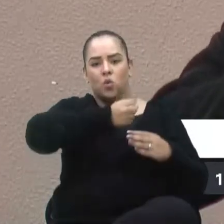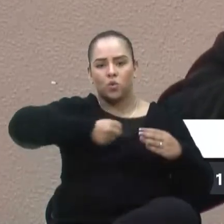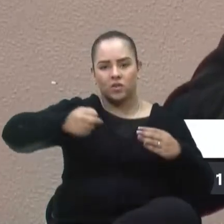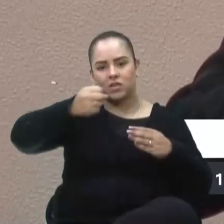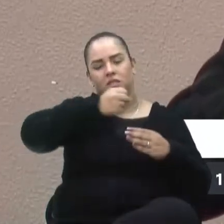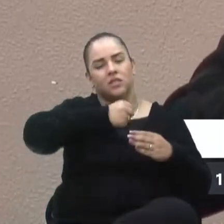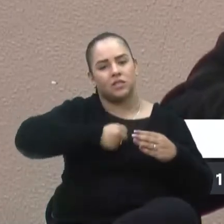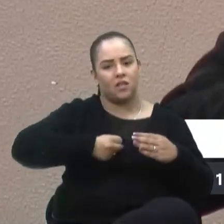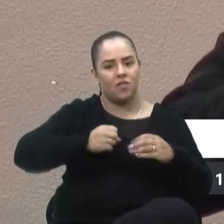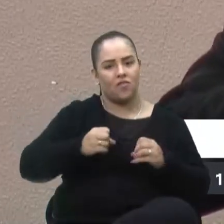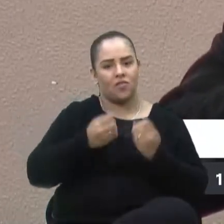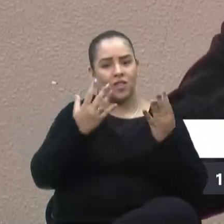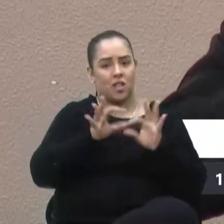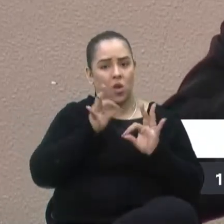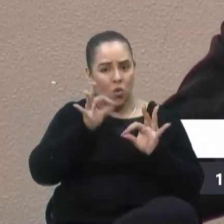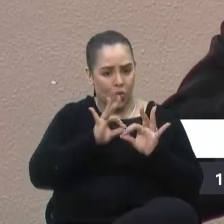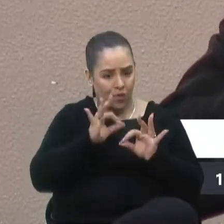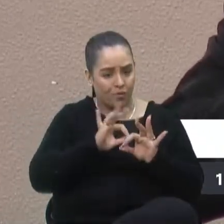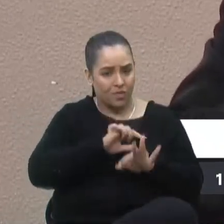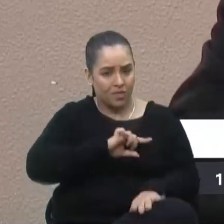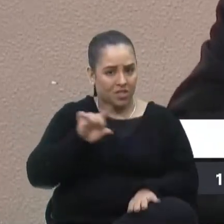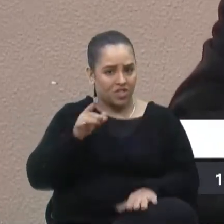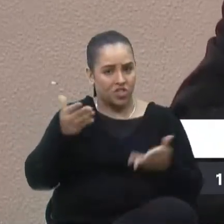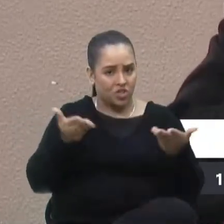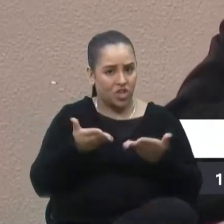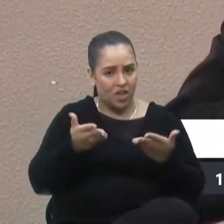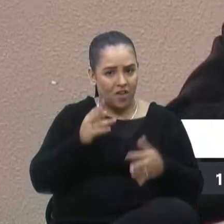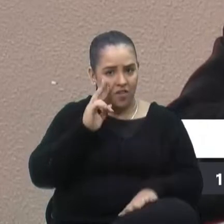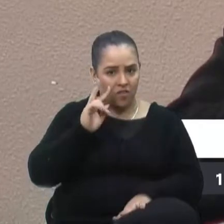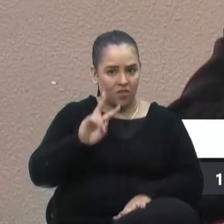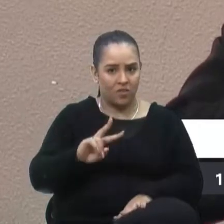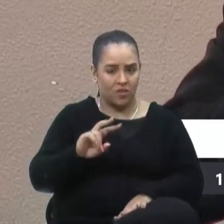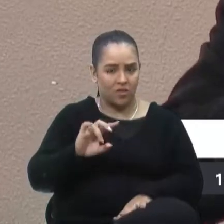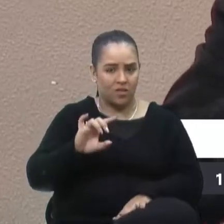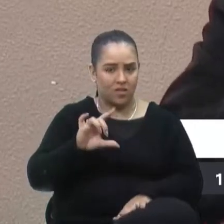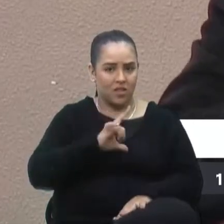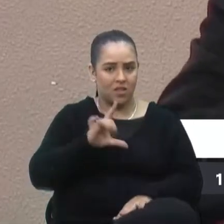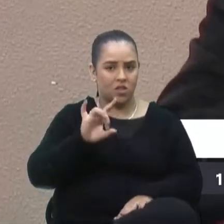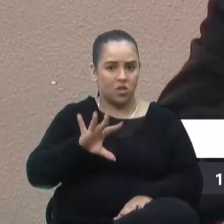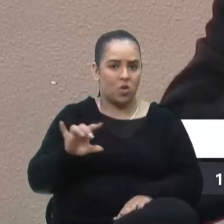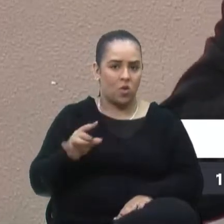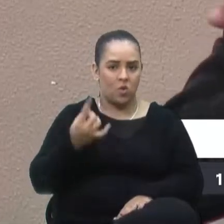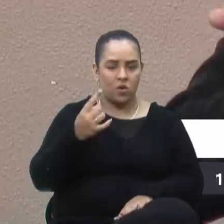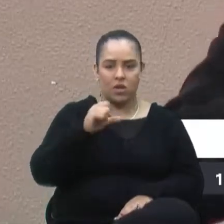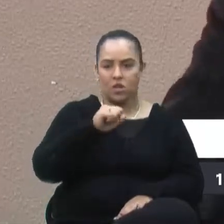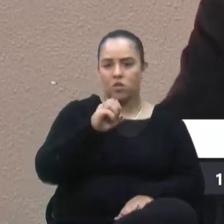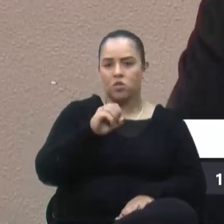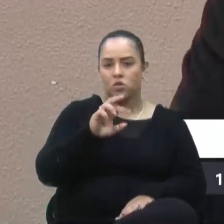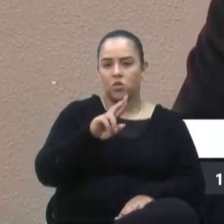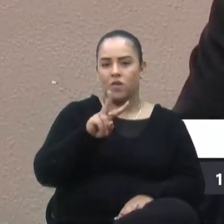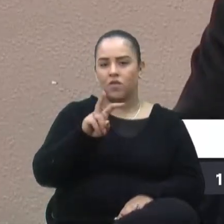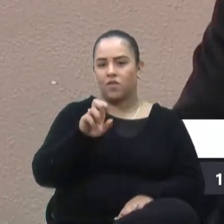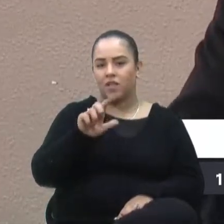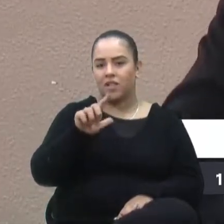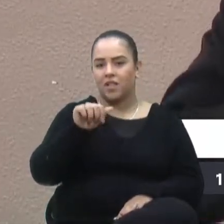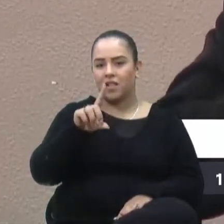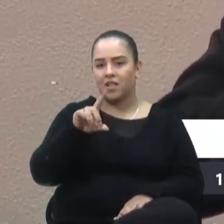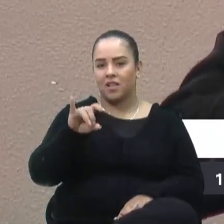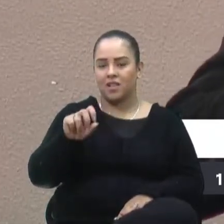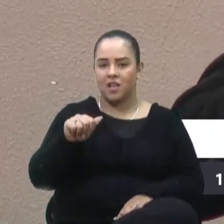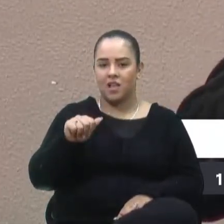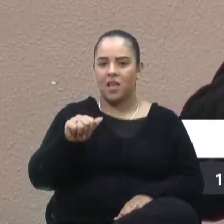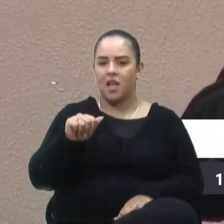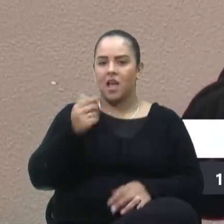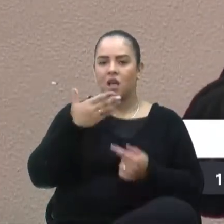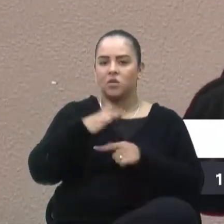Acho que a maioria, já se deparou, o quanto, só um quesito, que a Sorvelândia contribui. E lá atrás, eu disse, Taylor,